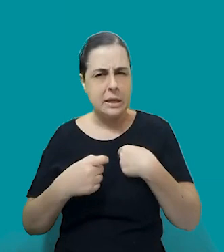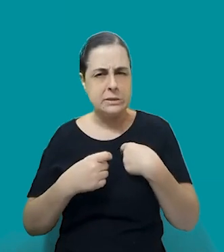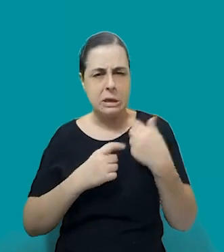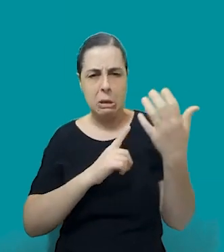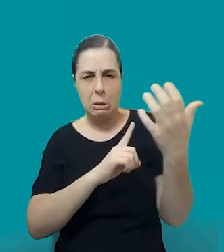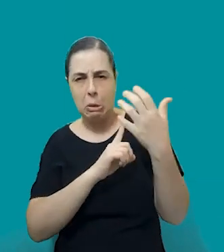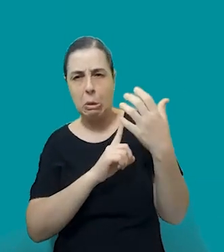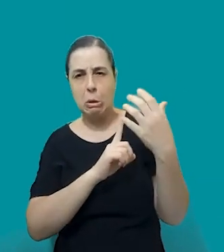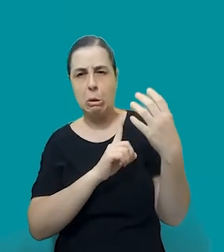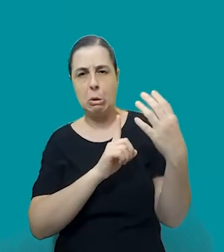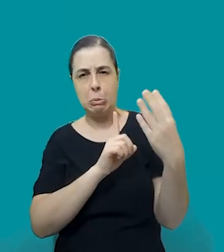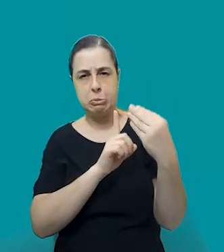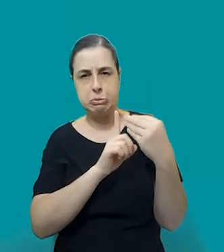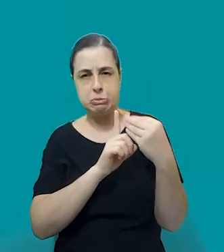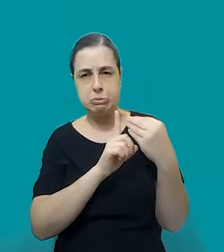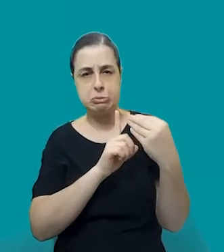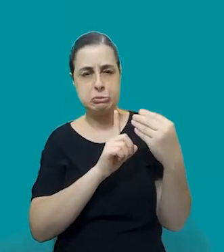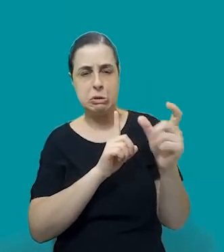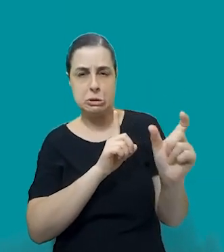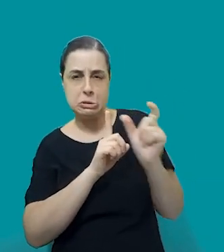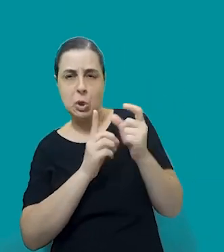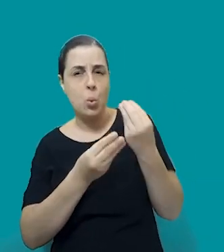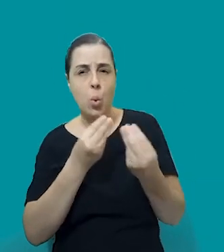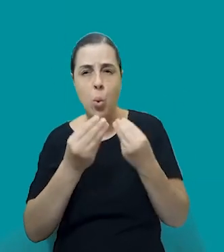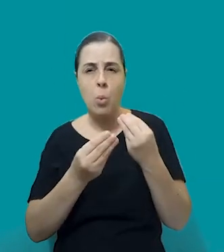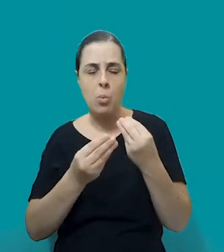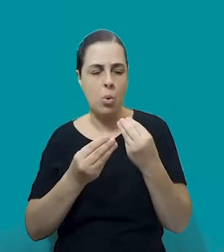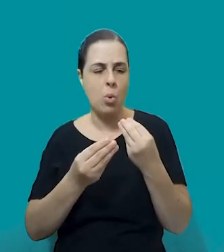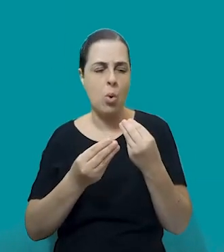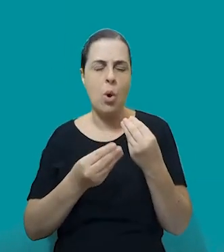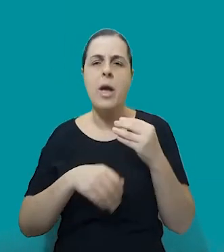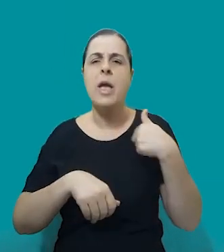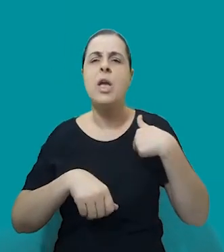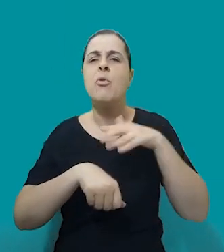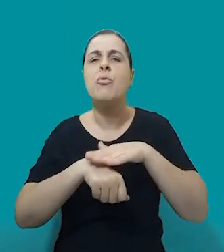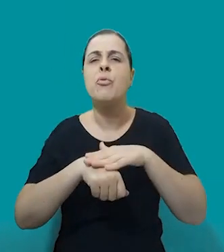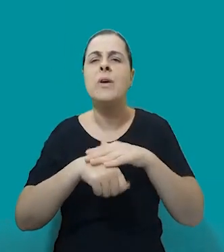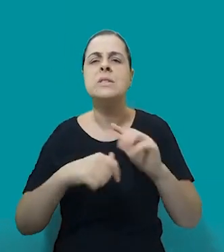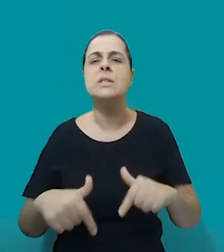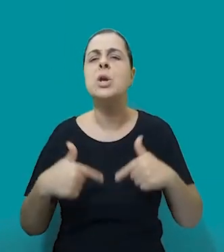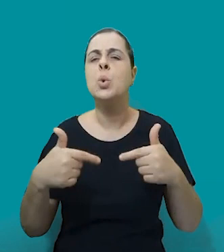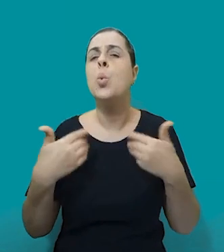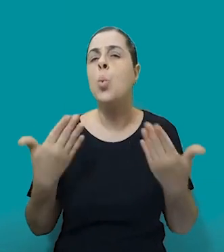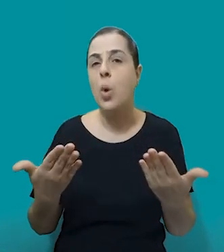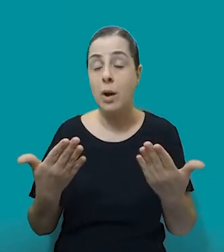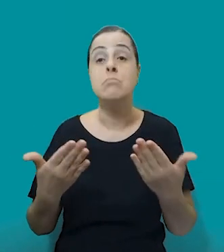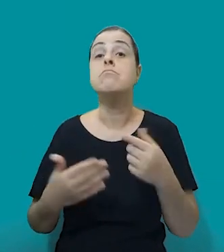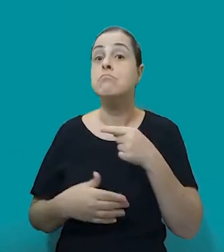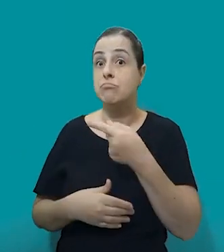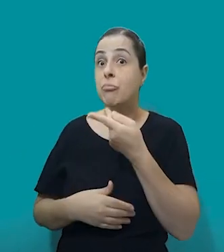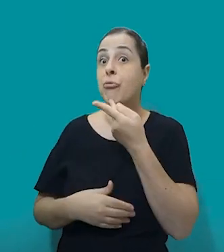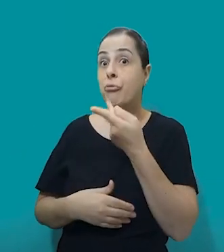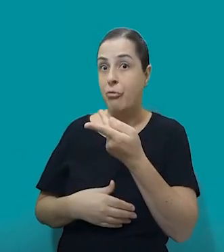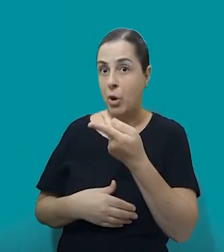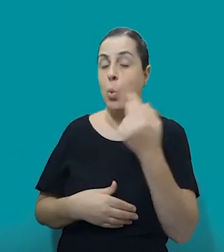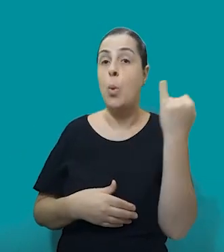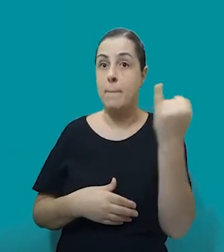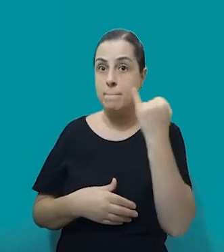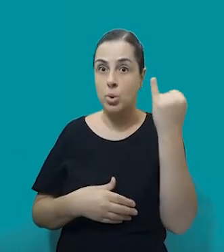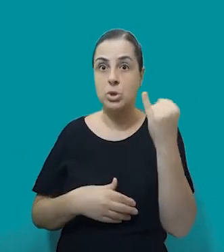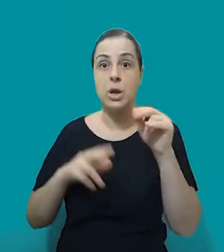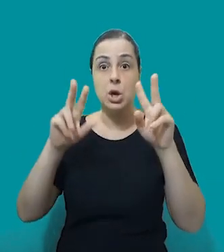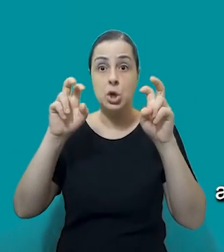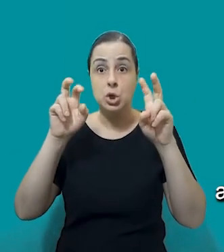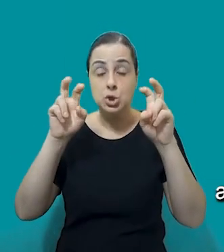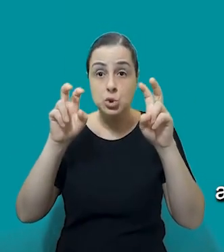ir identificando o que eu posso fazer. Eu acho que você colocou esse ponto das vulnerabilidades, né? Então, acho que isso é bastante importante mesmo a gente